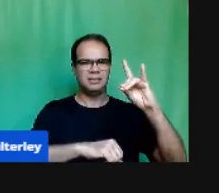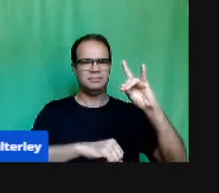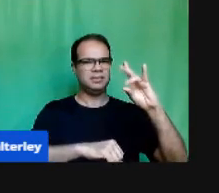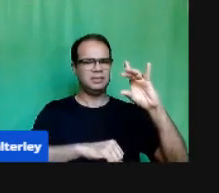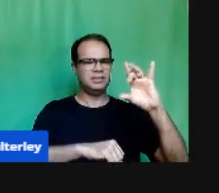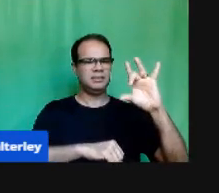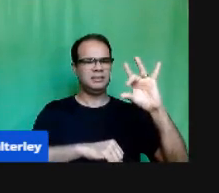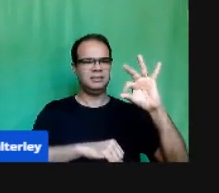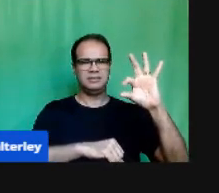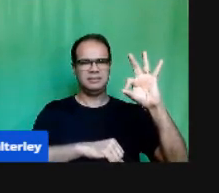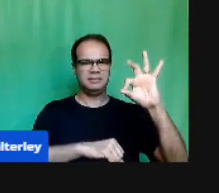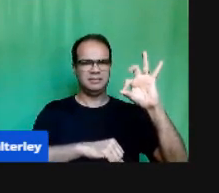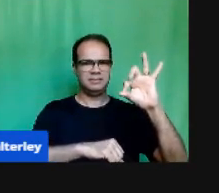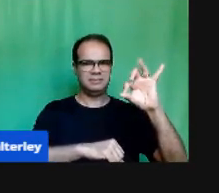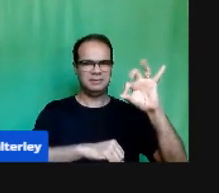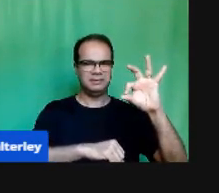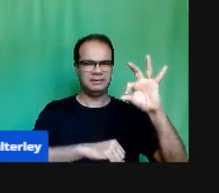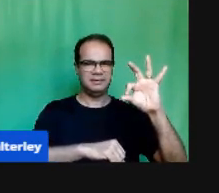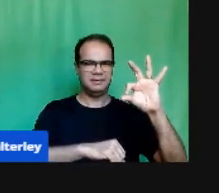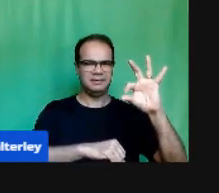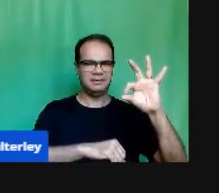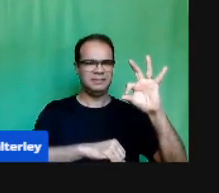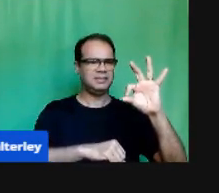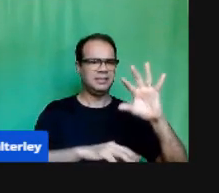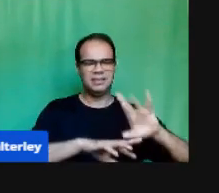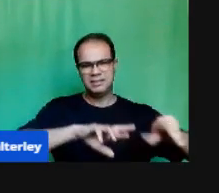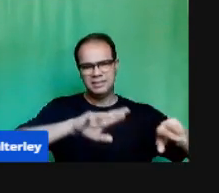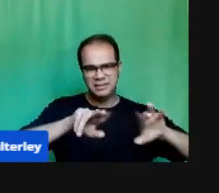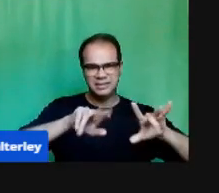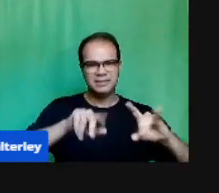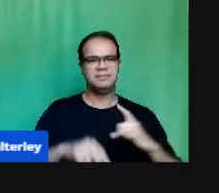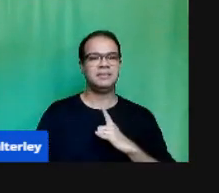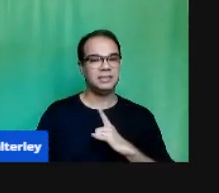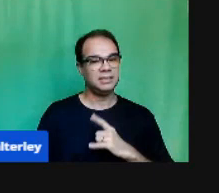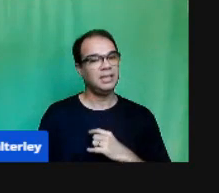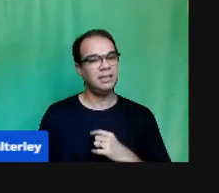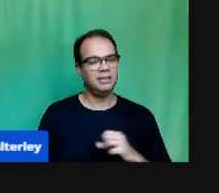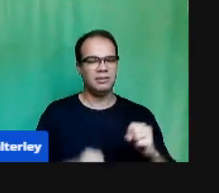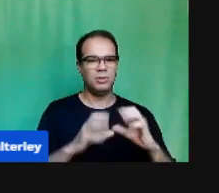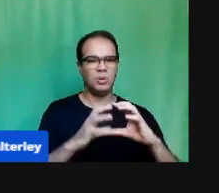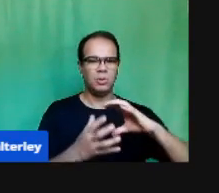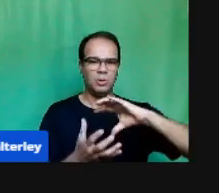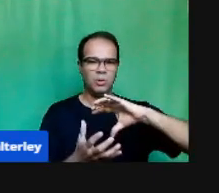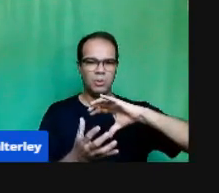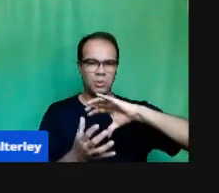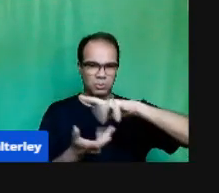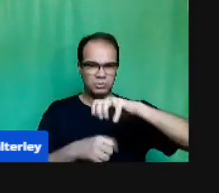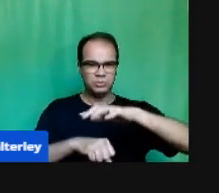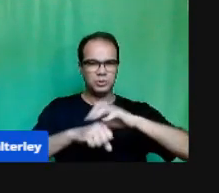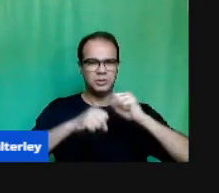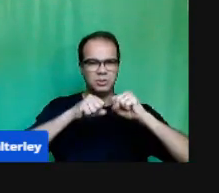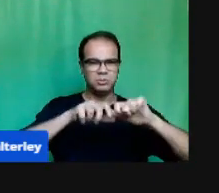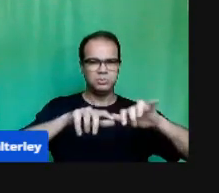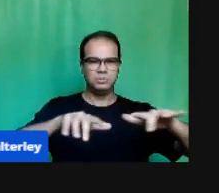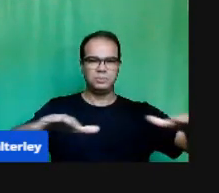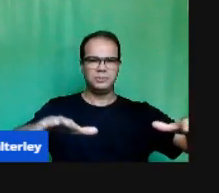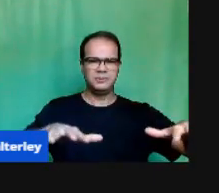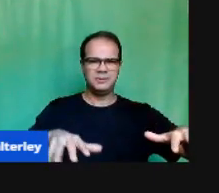aprendizagem Então Pandemia É o que nós Mais ouvimos Neste momento